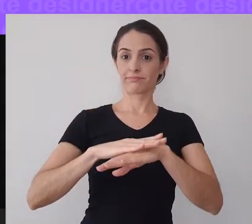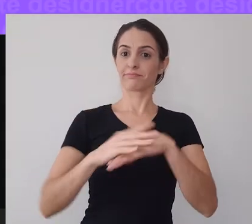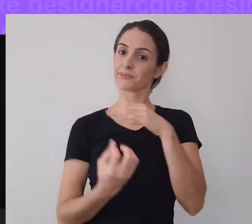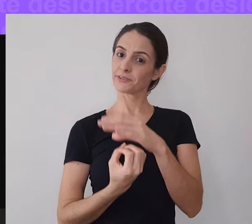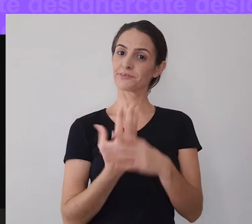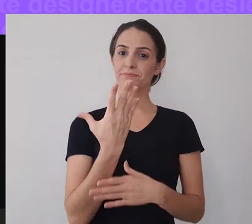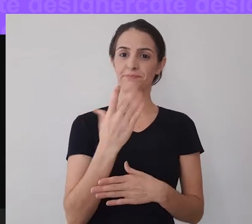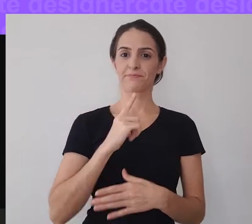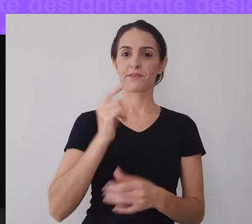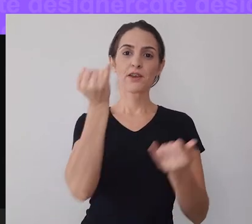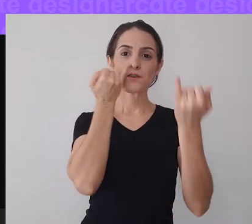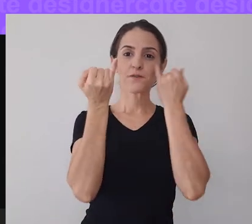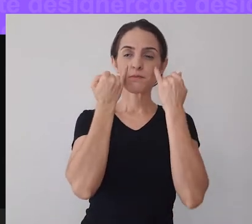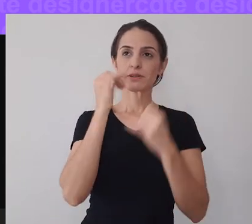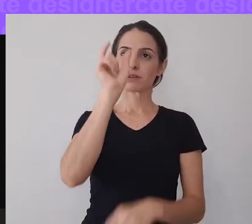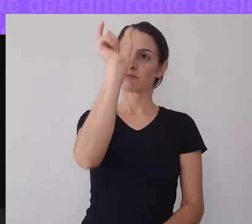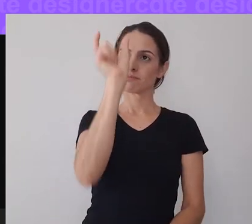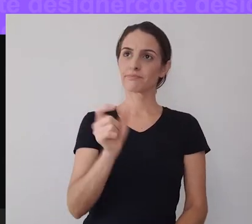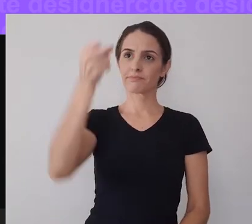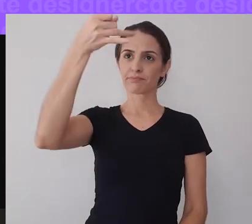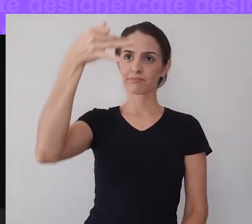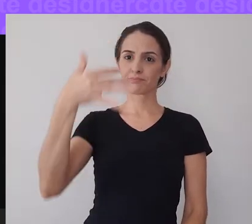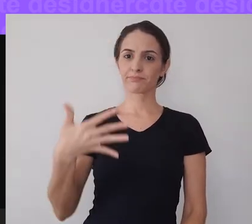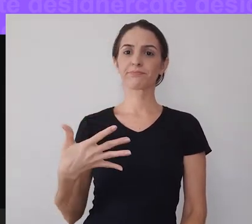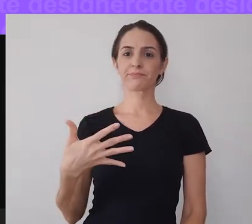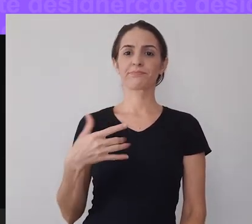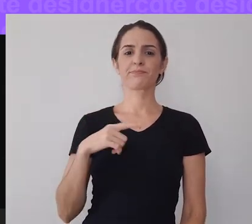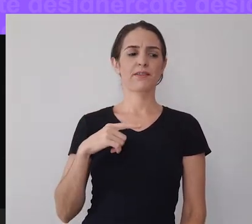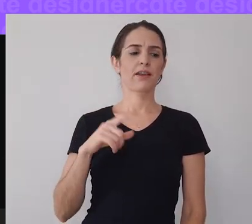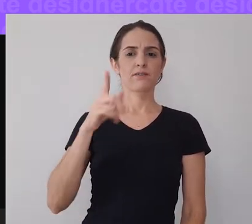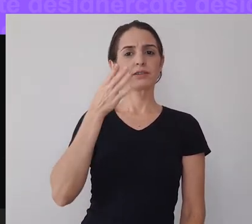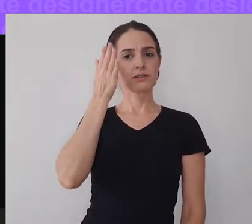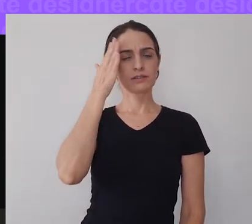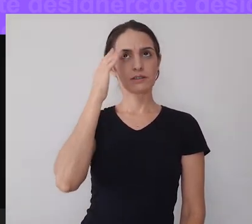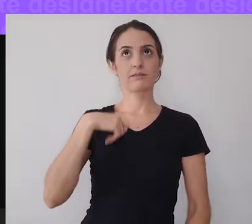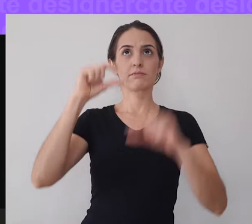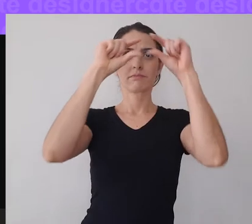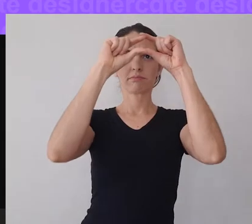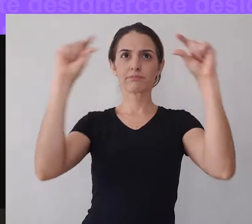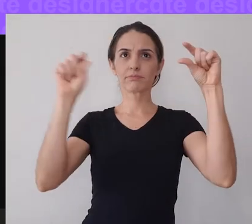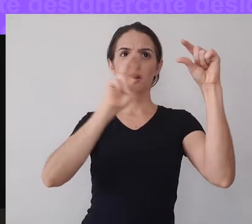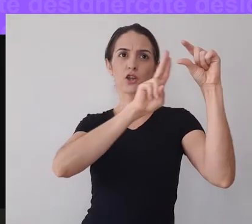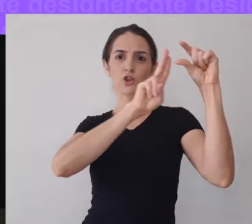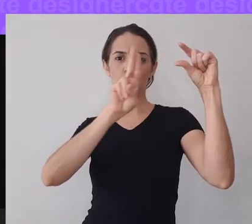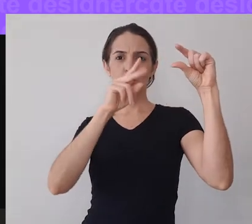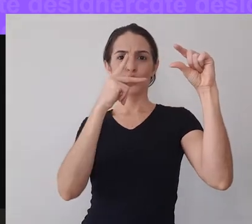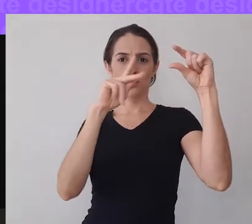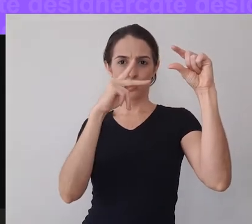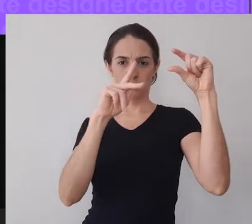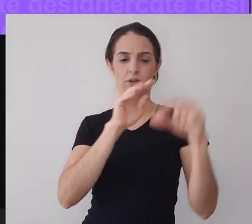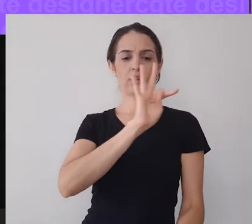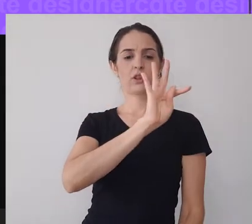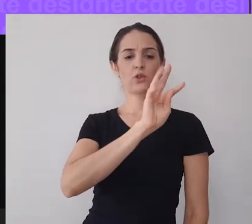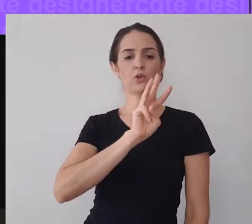Tudo bem? Ó, aqui tá dizendo que estamos offline no canal. Você percebe que a URL do seu canal é o seu nome de usuário,